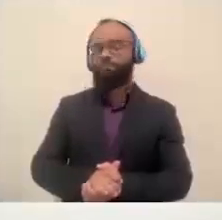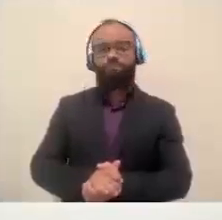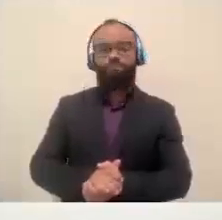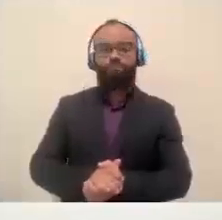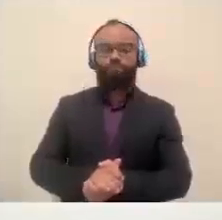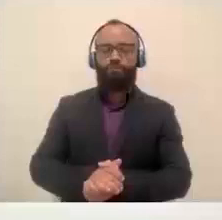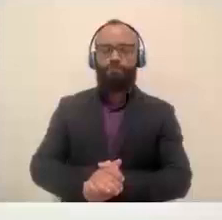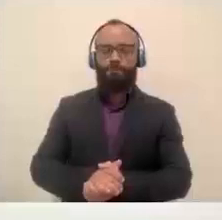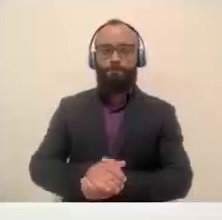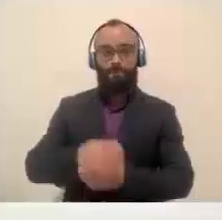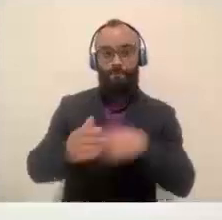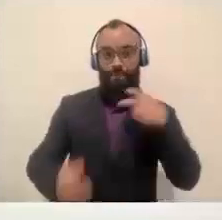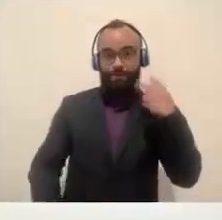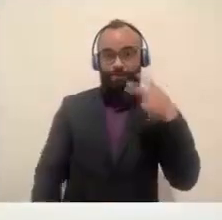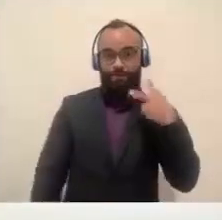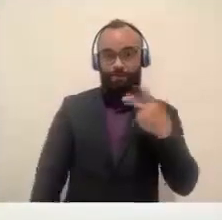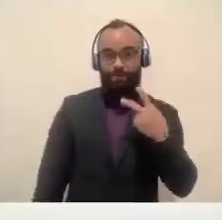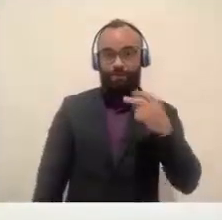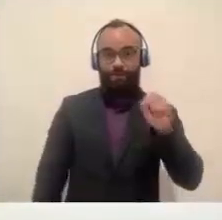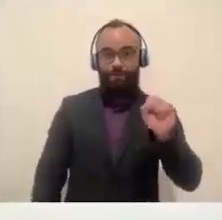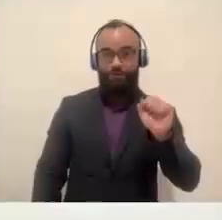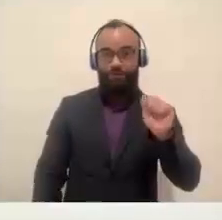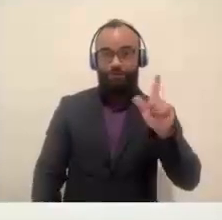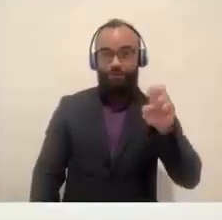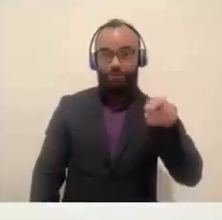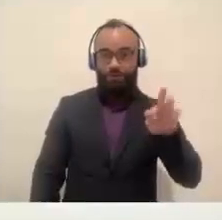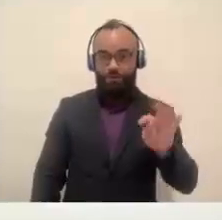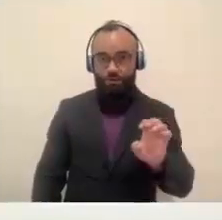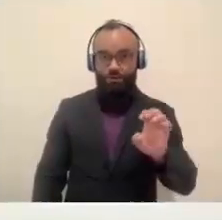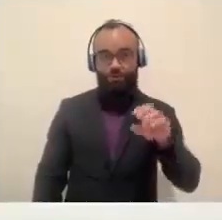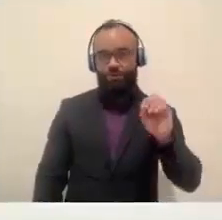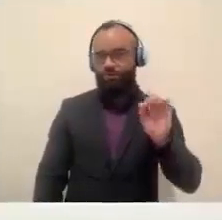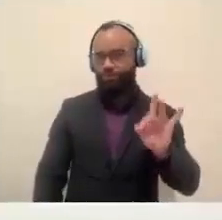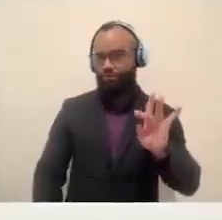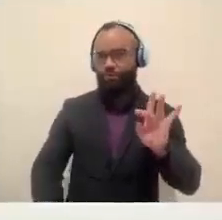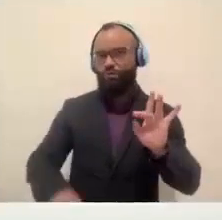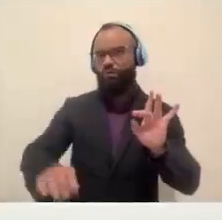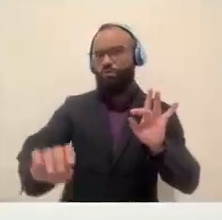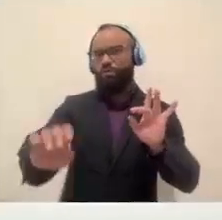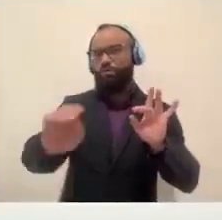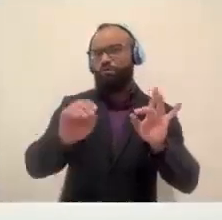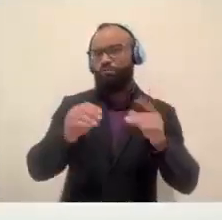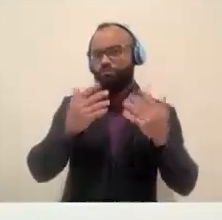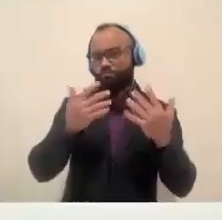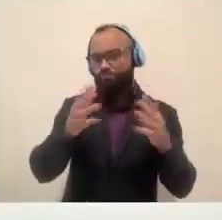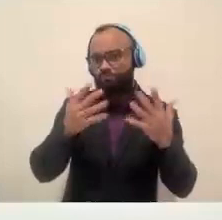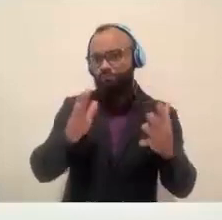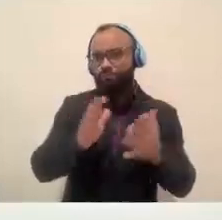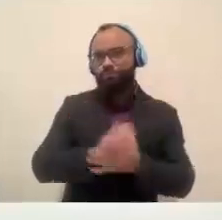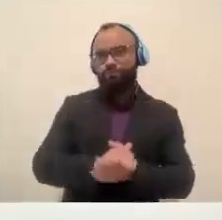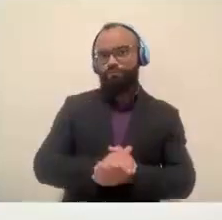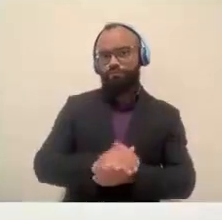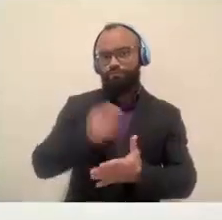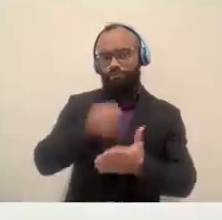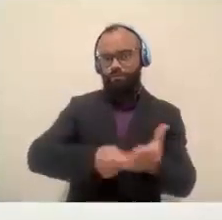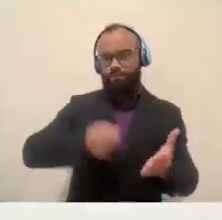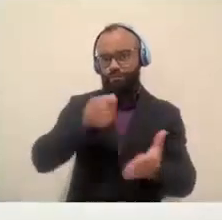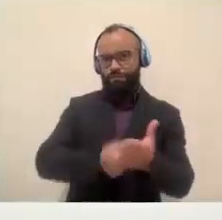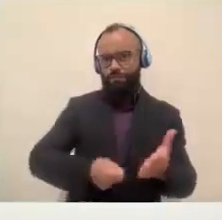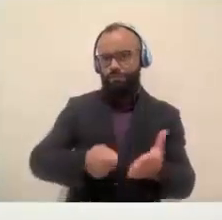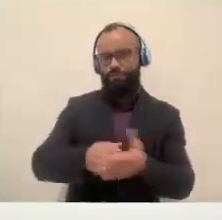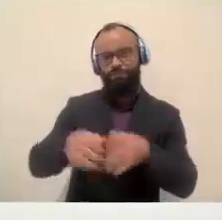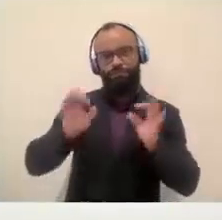Vereador Salete, obrigado pela parte. Apenas para parabenizar por estar lutando, de fato, pela